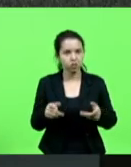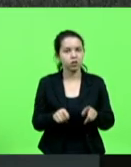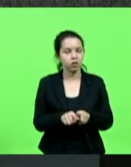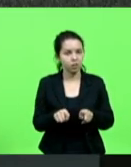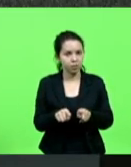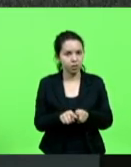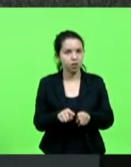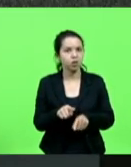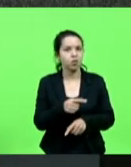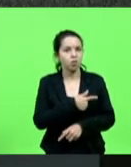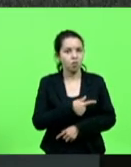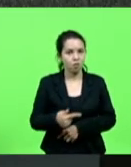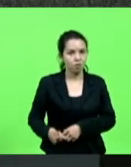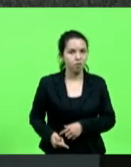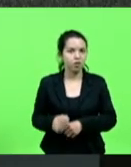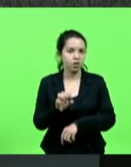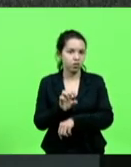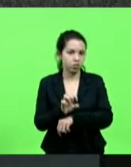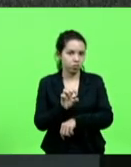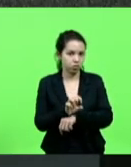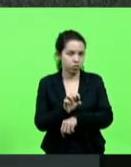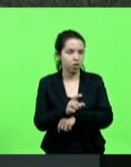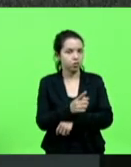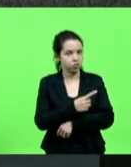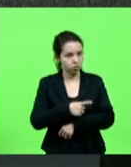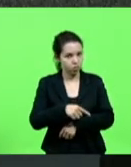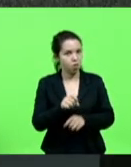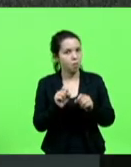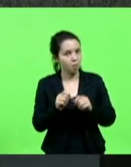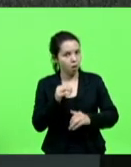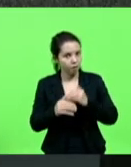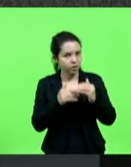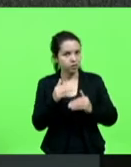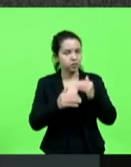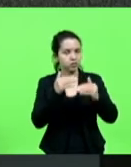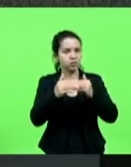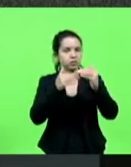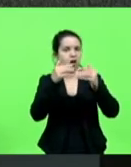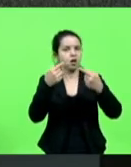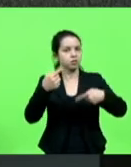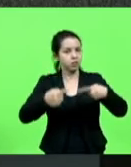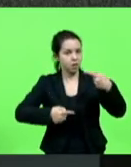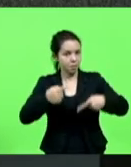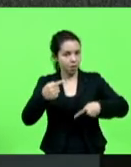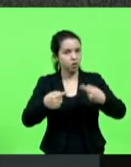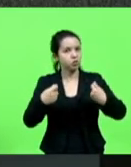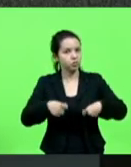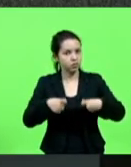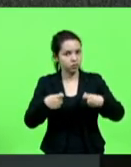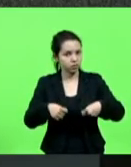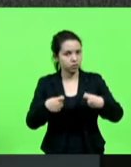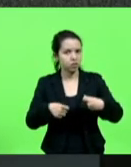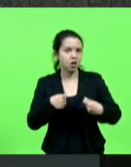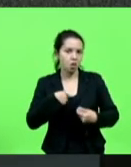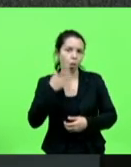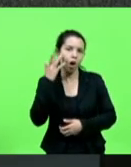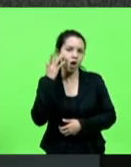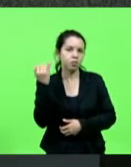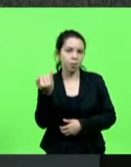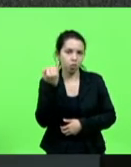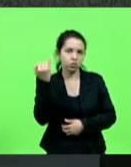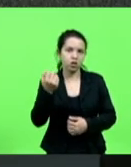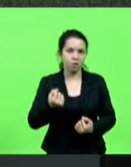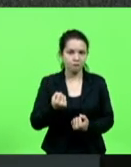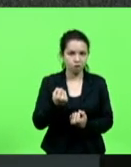para que nós possamos avançar nesse debate, que, na minha visão, é importante para fortalecer